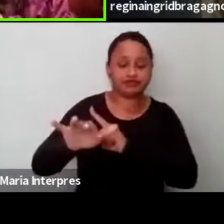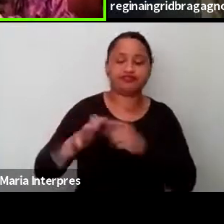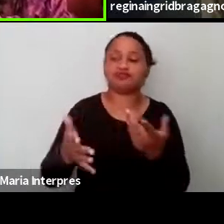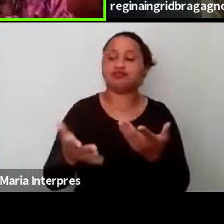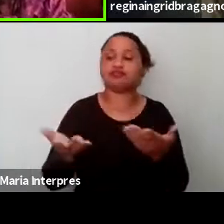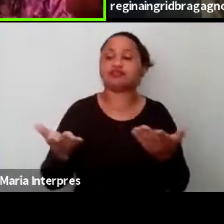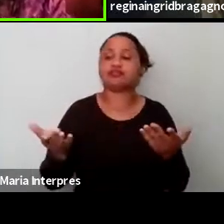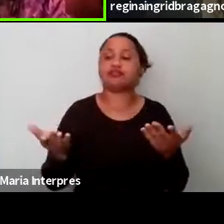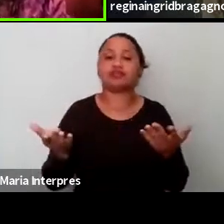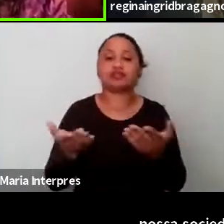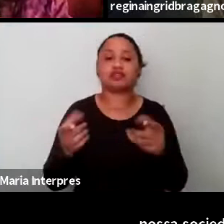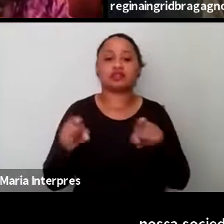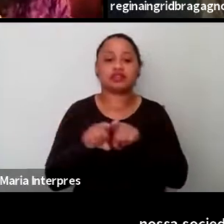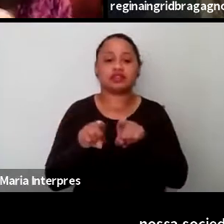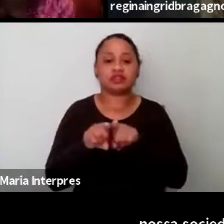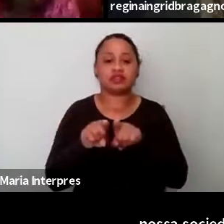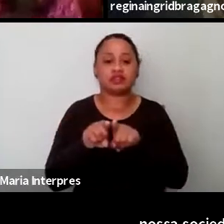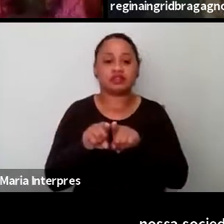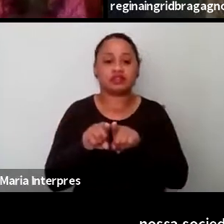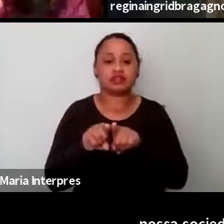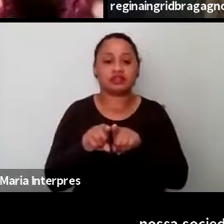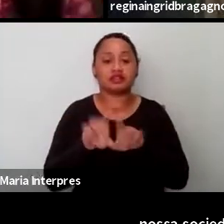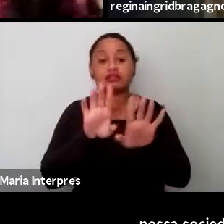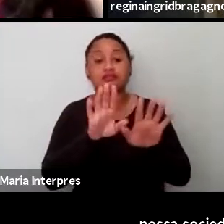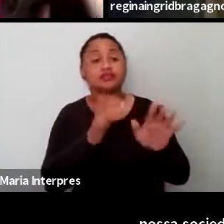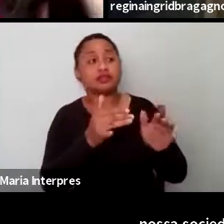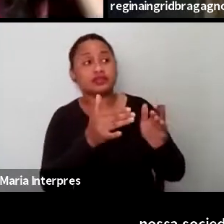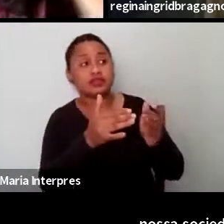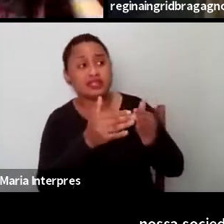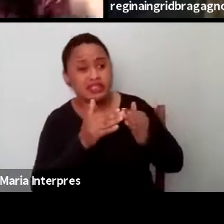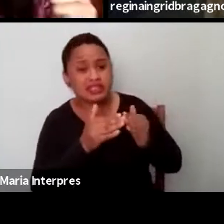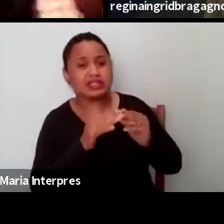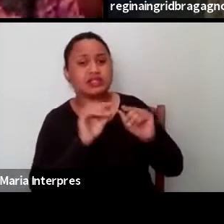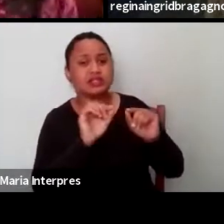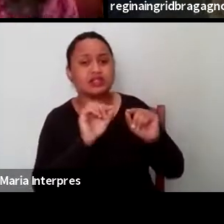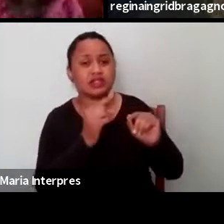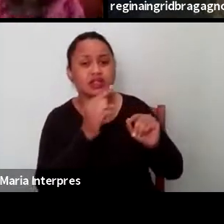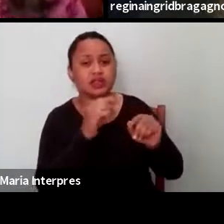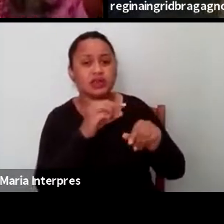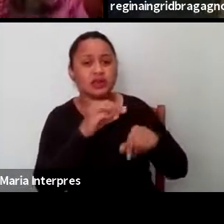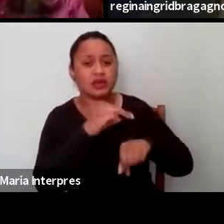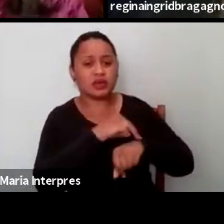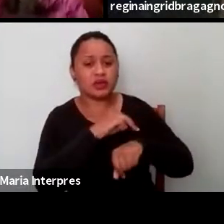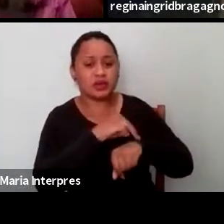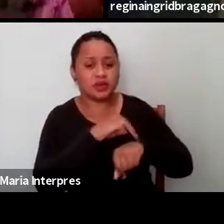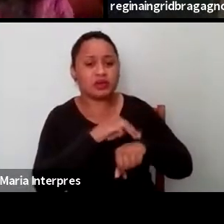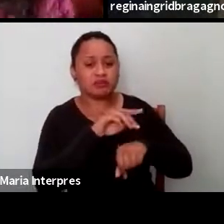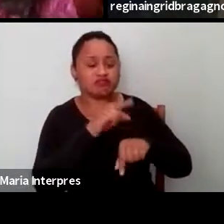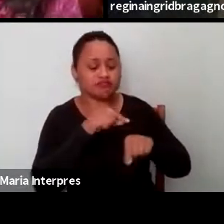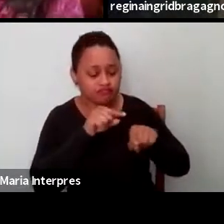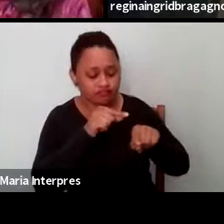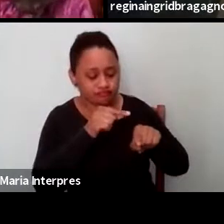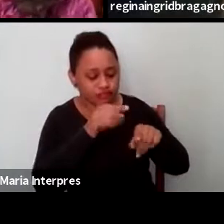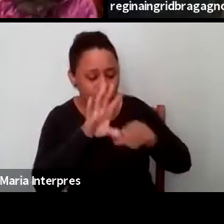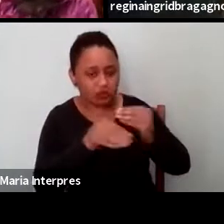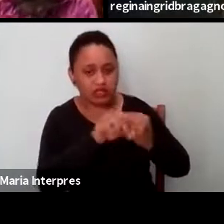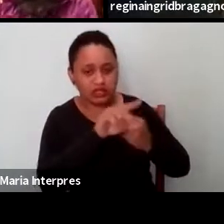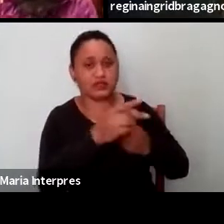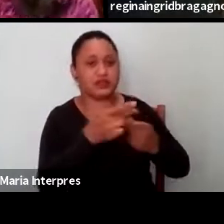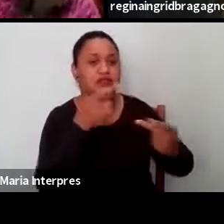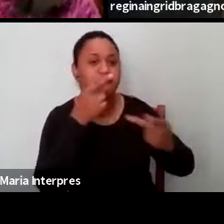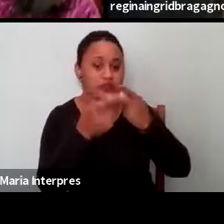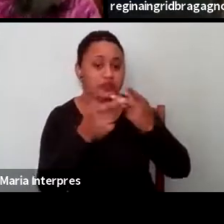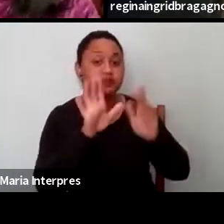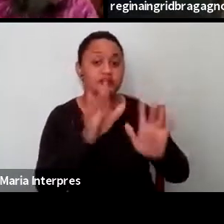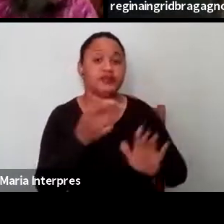pergunta que tem aqui, Gabriete. que tem muita gente só luta e que vai nessa toalhinha, né? Quando você traz